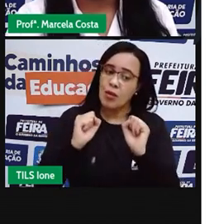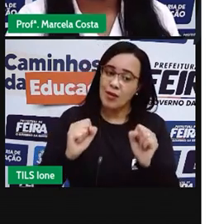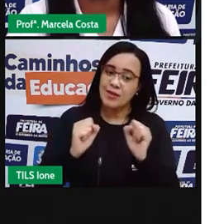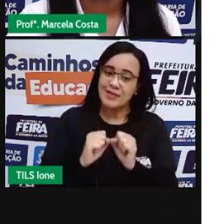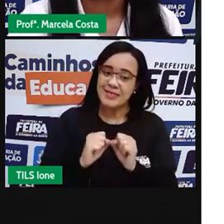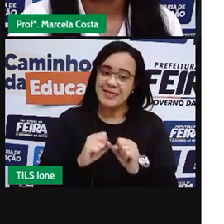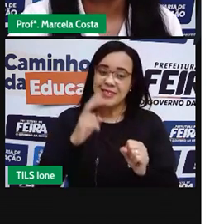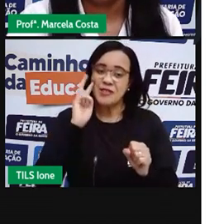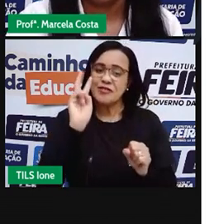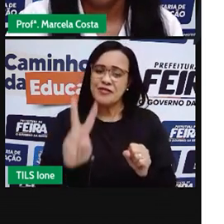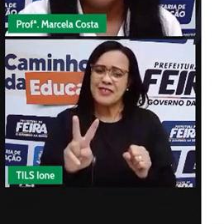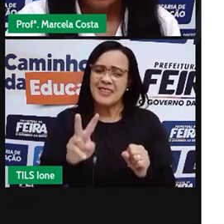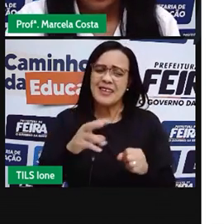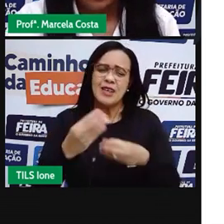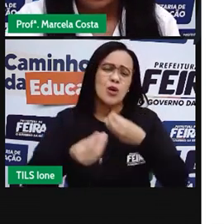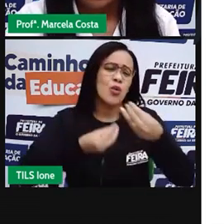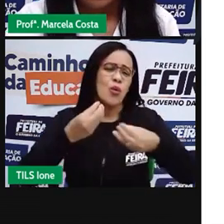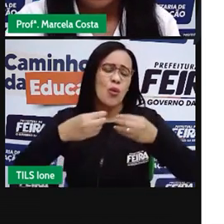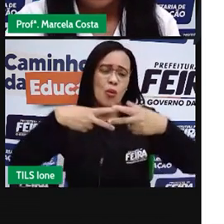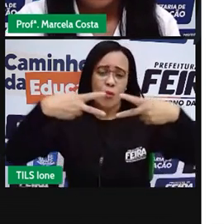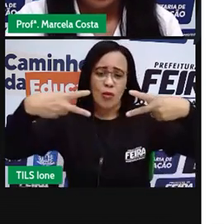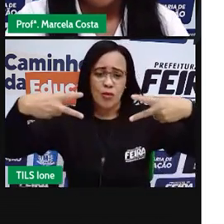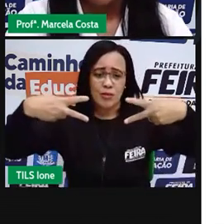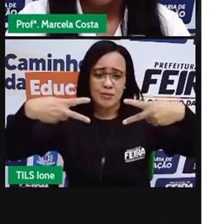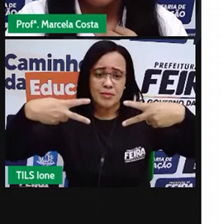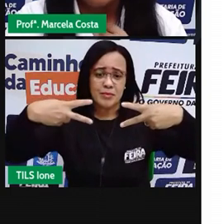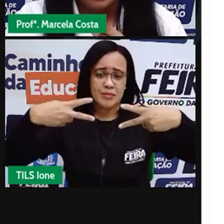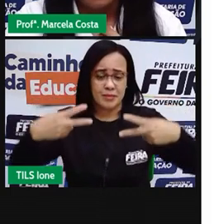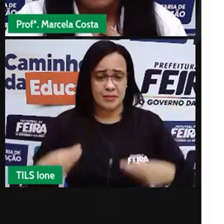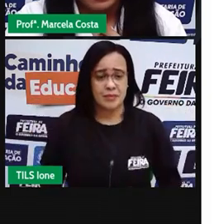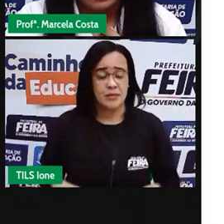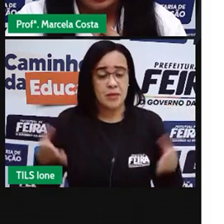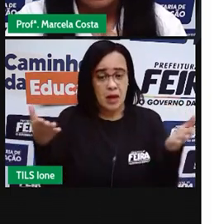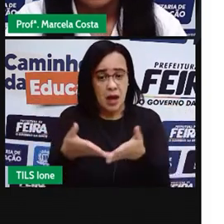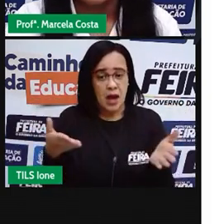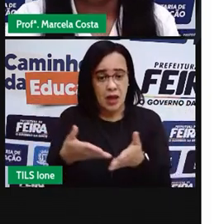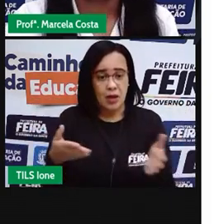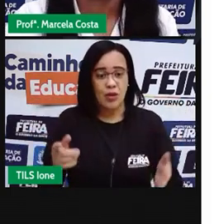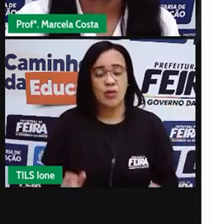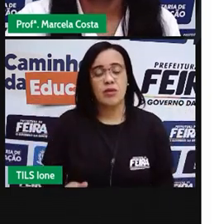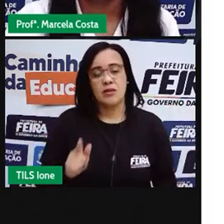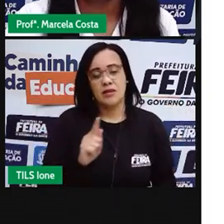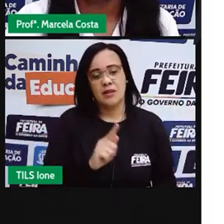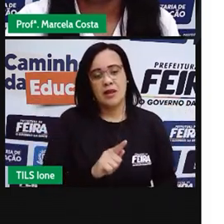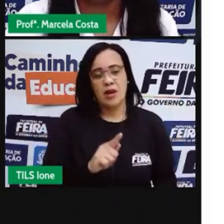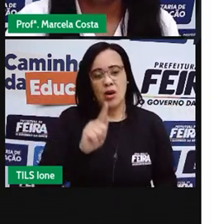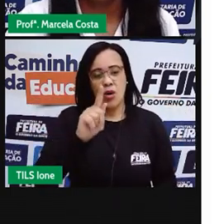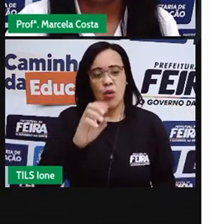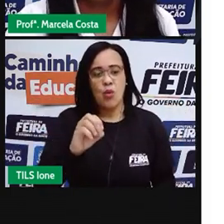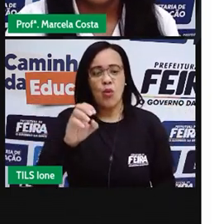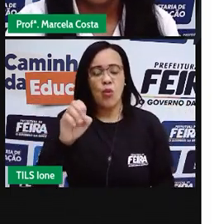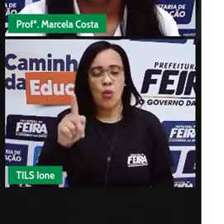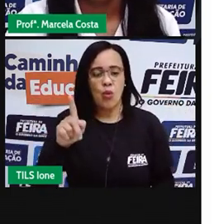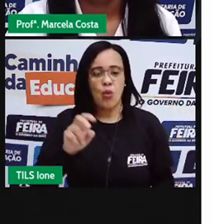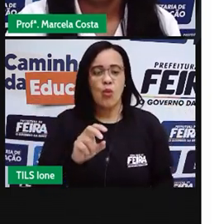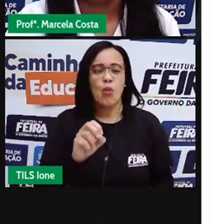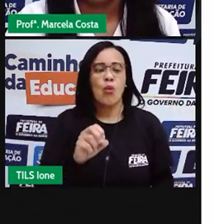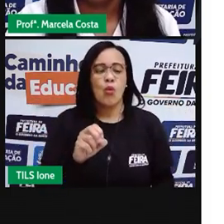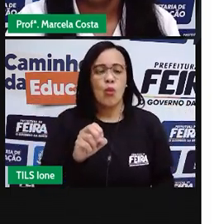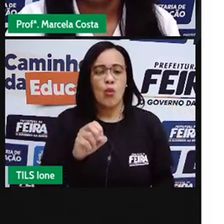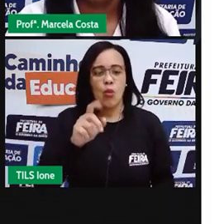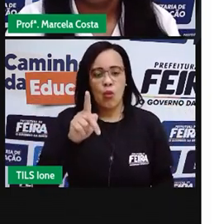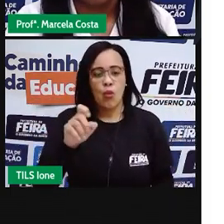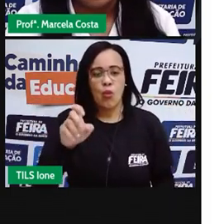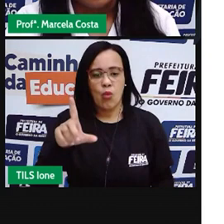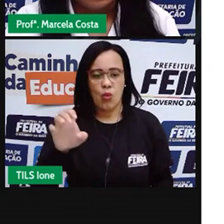usamos, o aplicativo Google, o Google Maps. Então, eu vou pedir para você acertar o